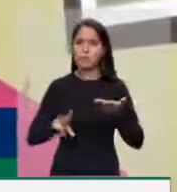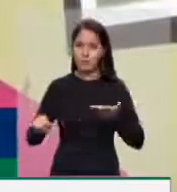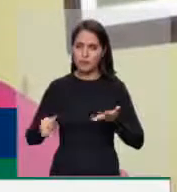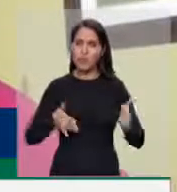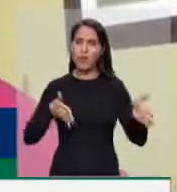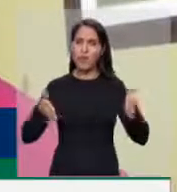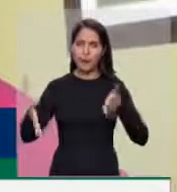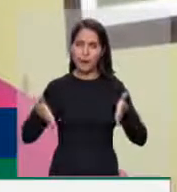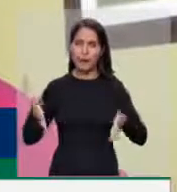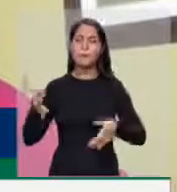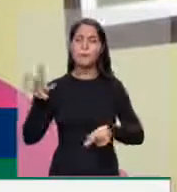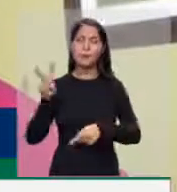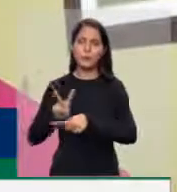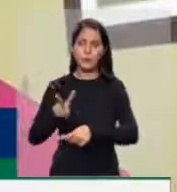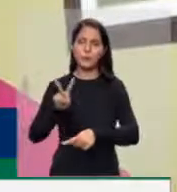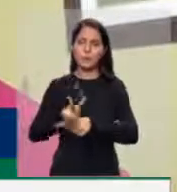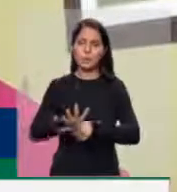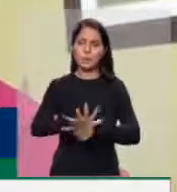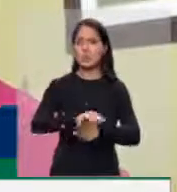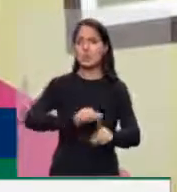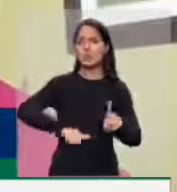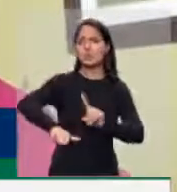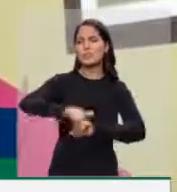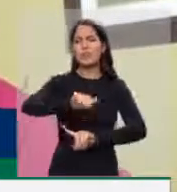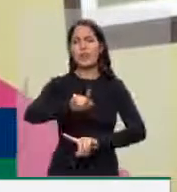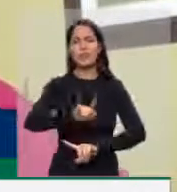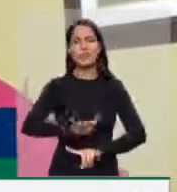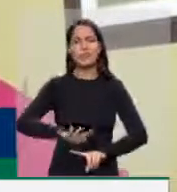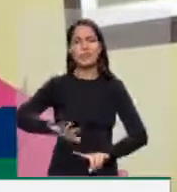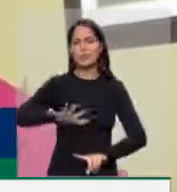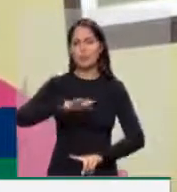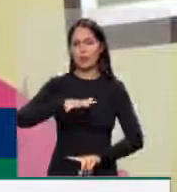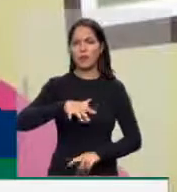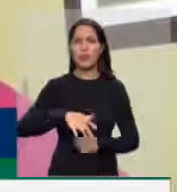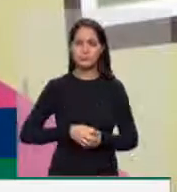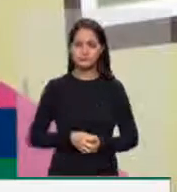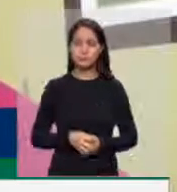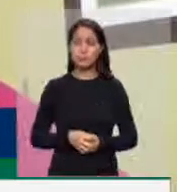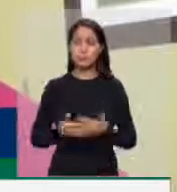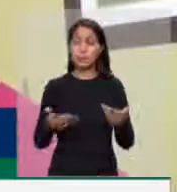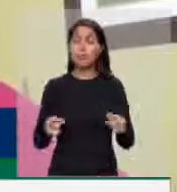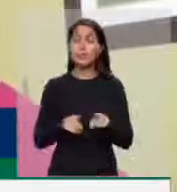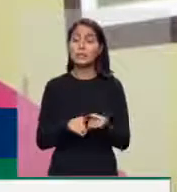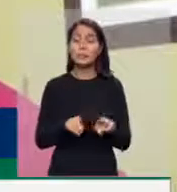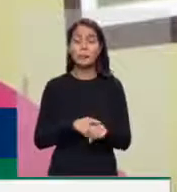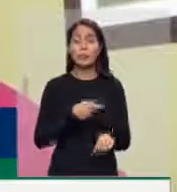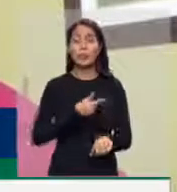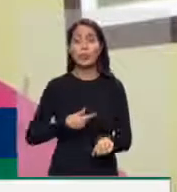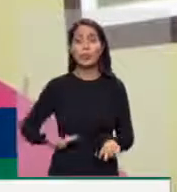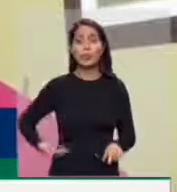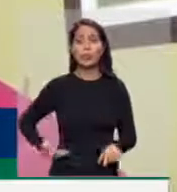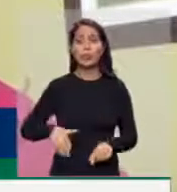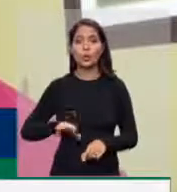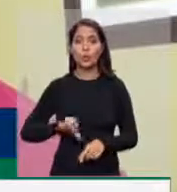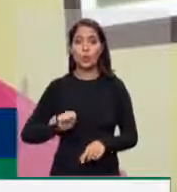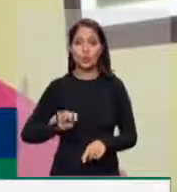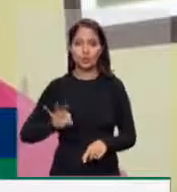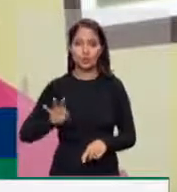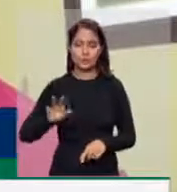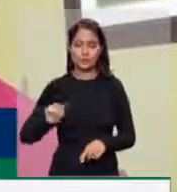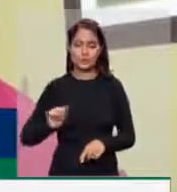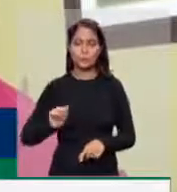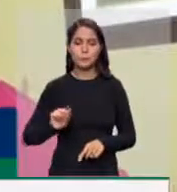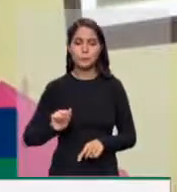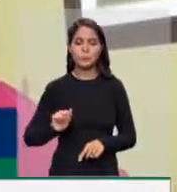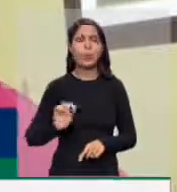para proteger e acolher a população. E o governador Rui Costa, que imediatamente tomou as providências e, hoje mesmo,